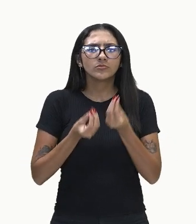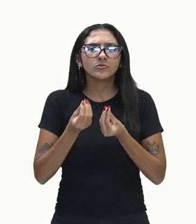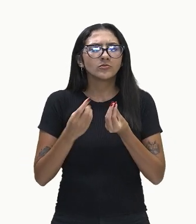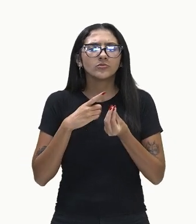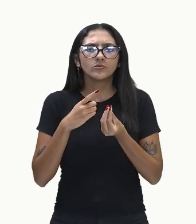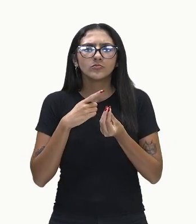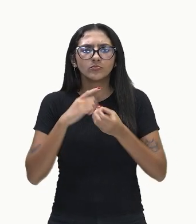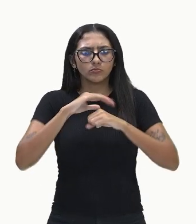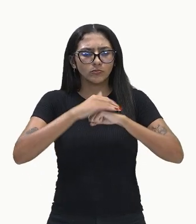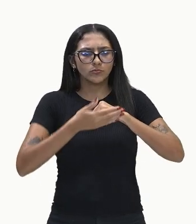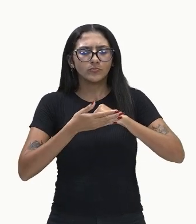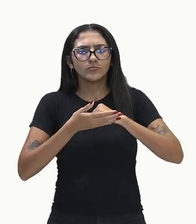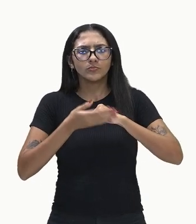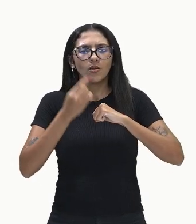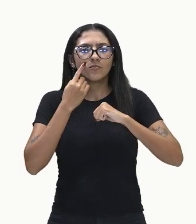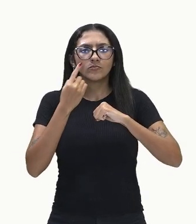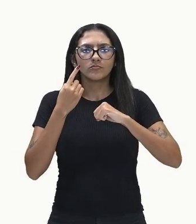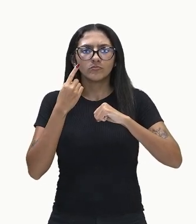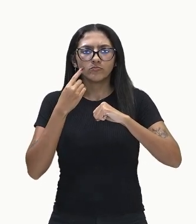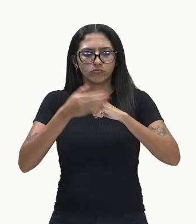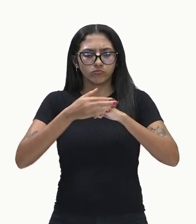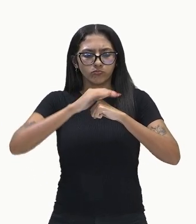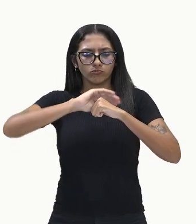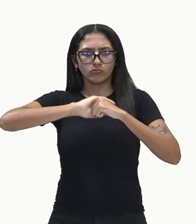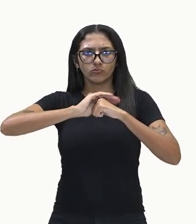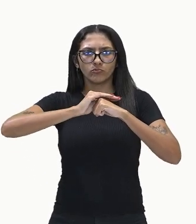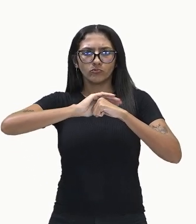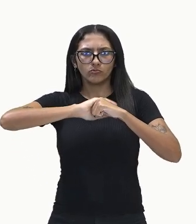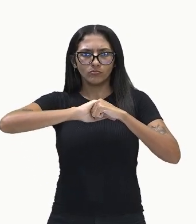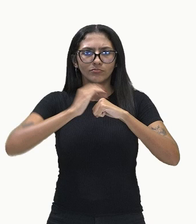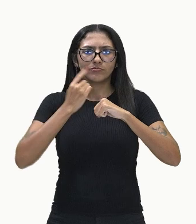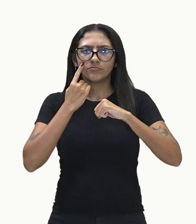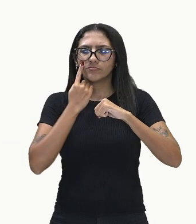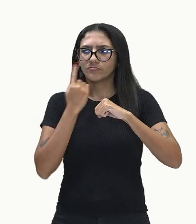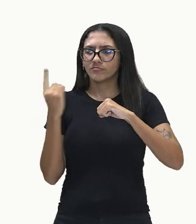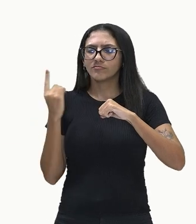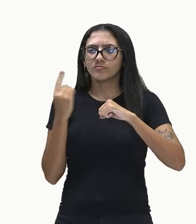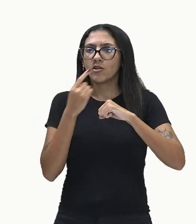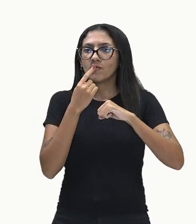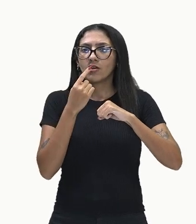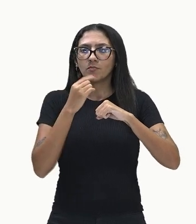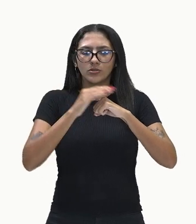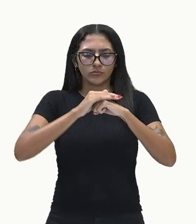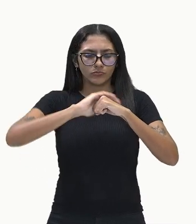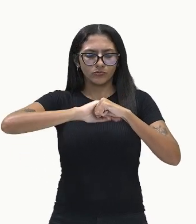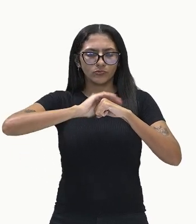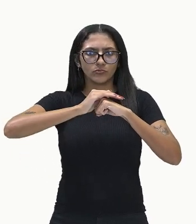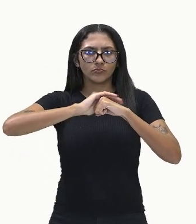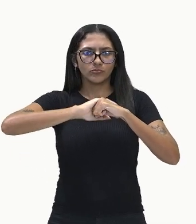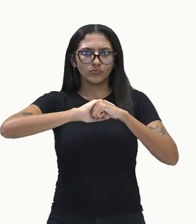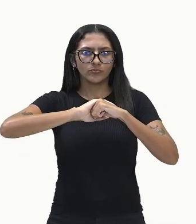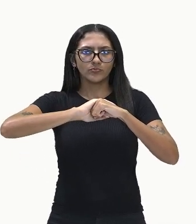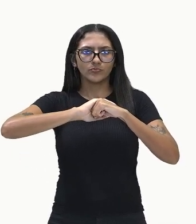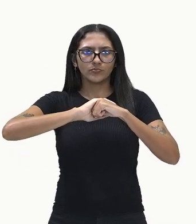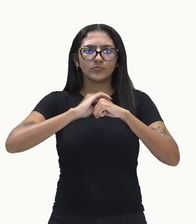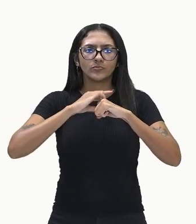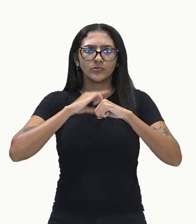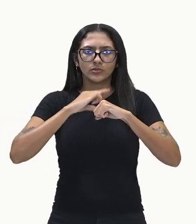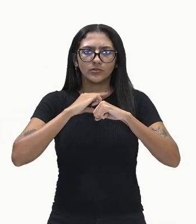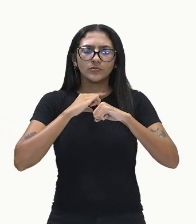a retina? No fundo do nosso olho. Seria aqui nessa porção. Eu vou mudar a cor da caneta para ficar mais fácil a visualização.